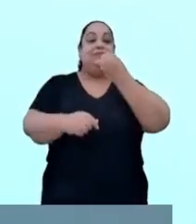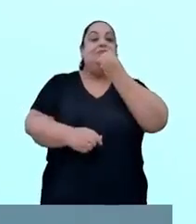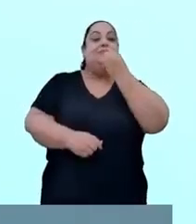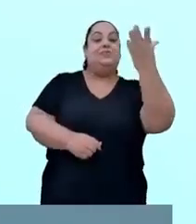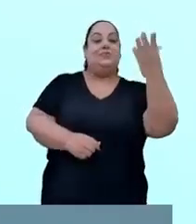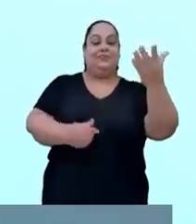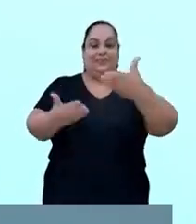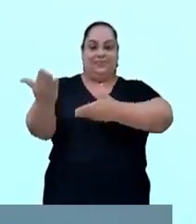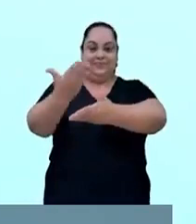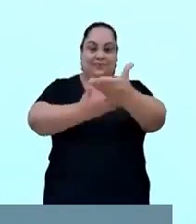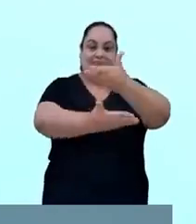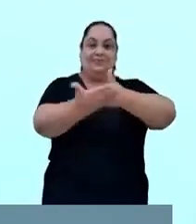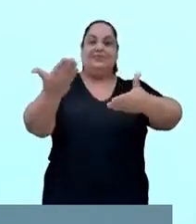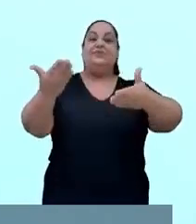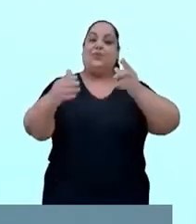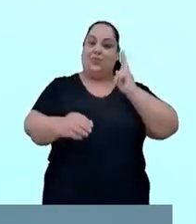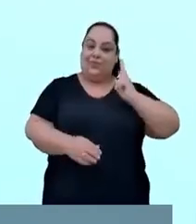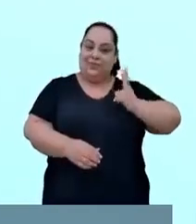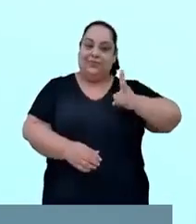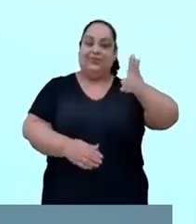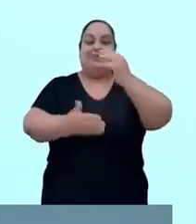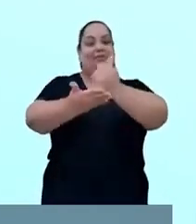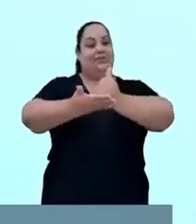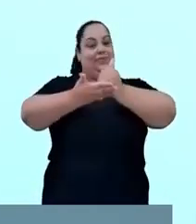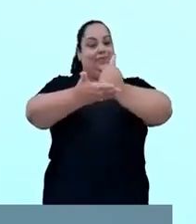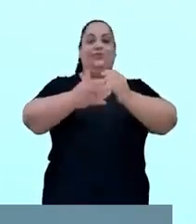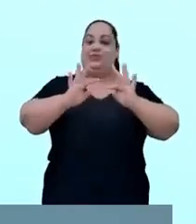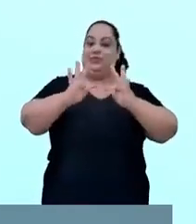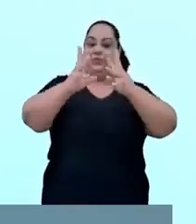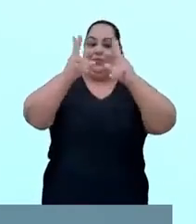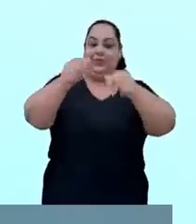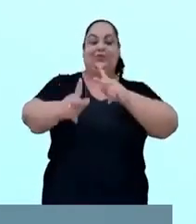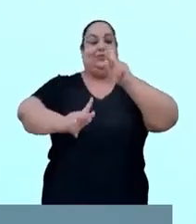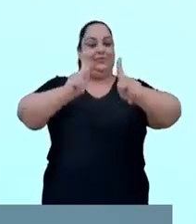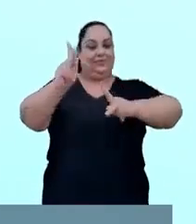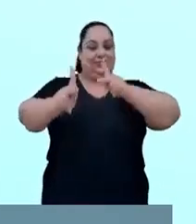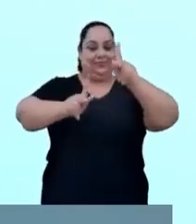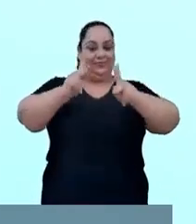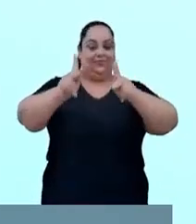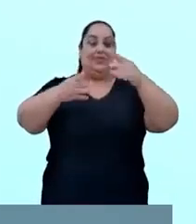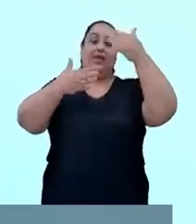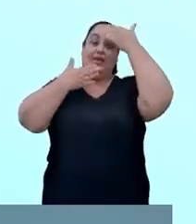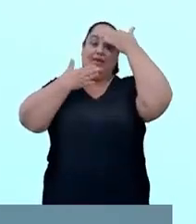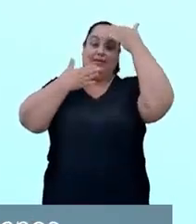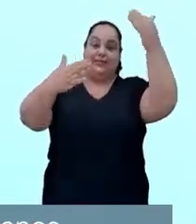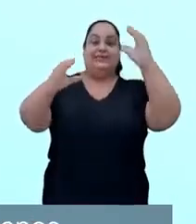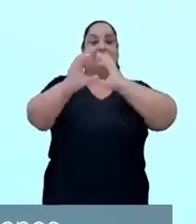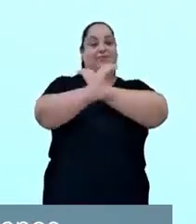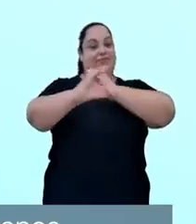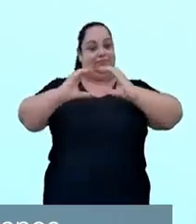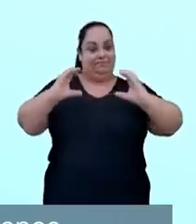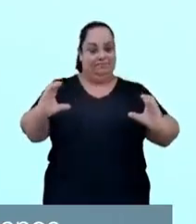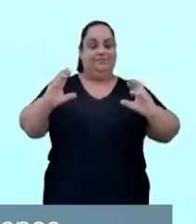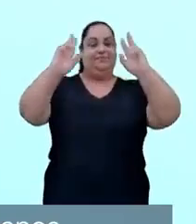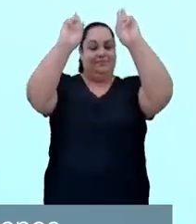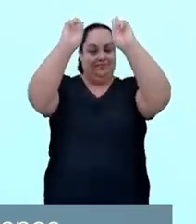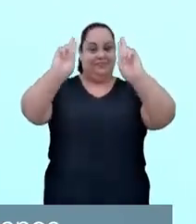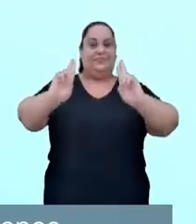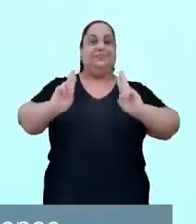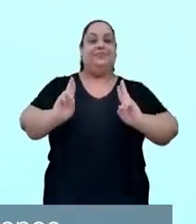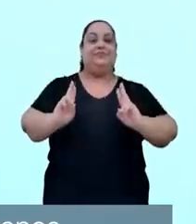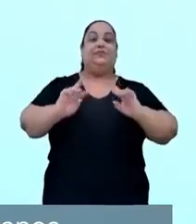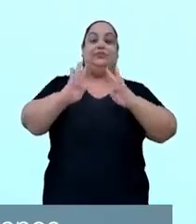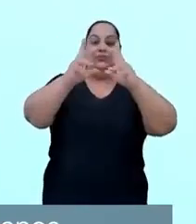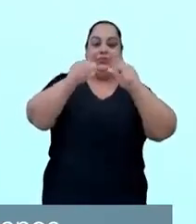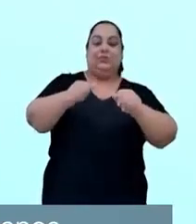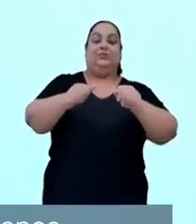em favor do bem comum, irá continuar com o apoio de toda a população. Agradeço a confiança